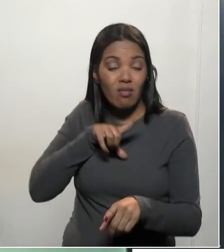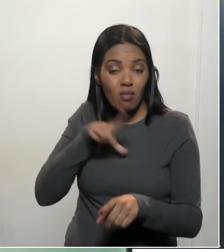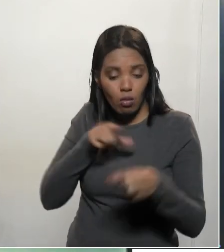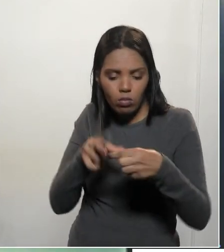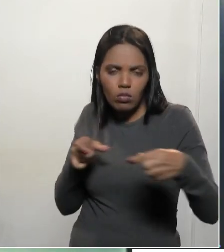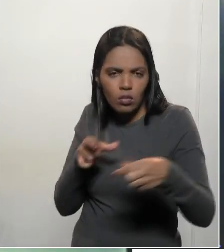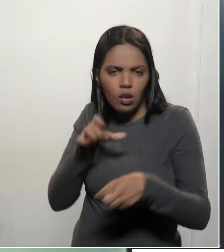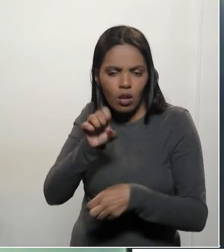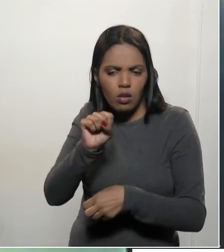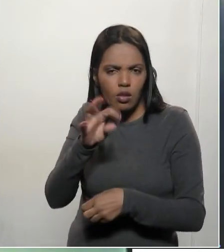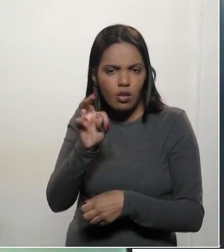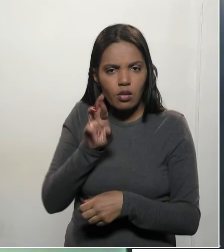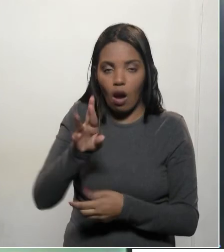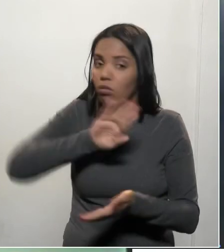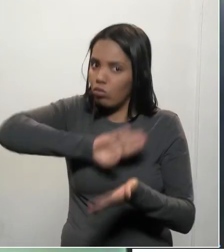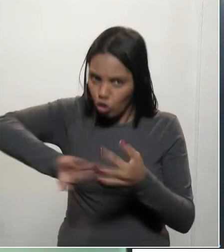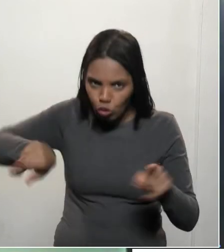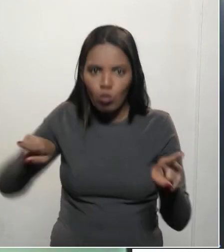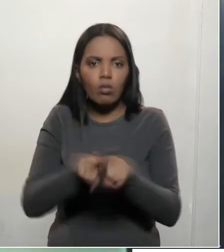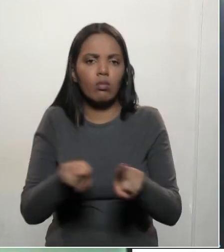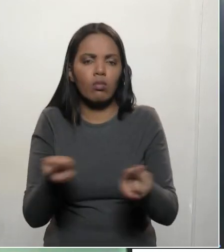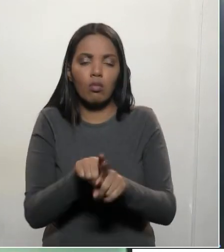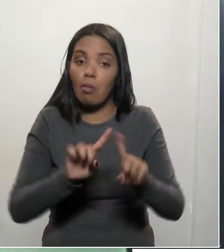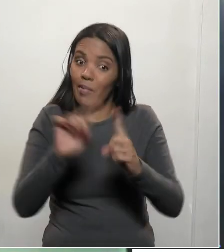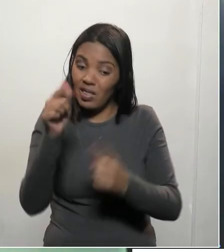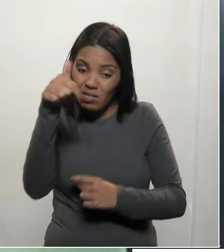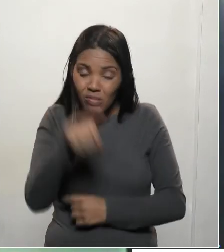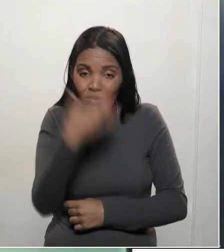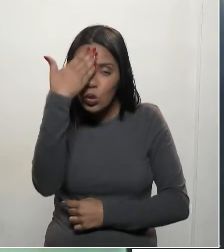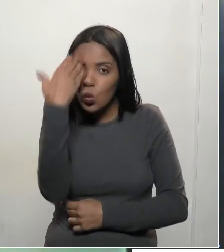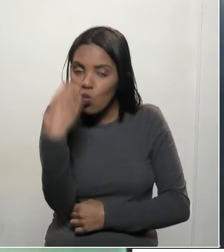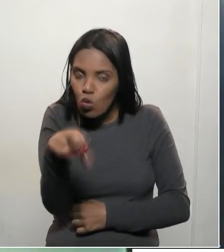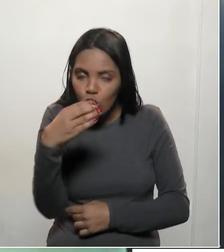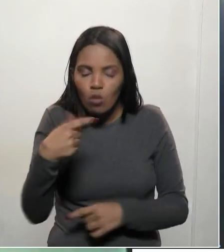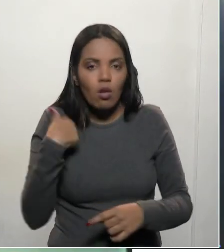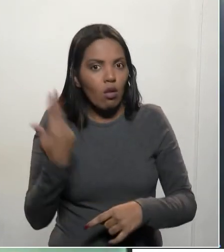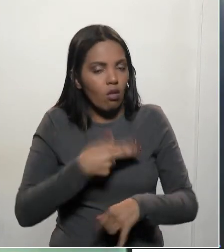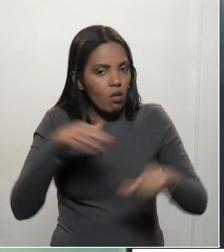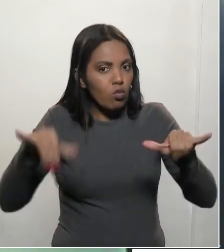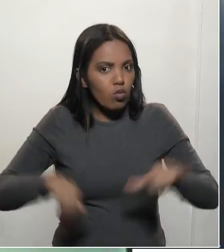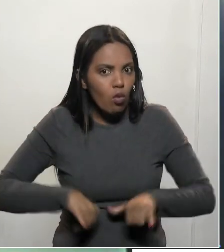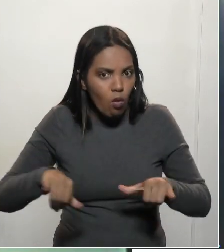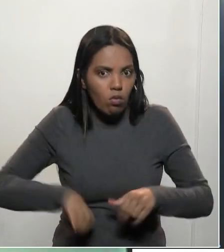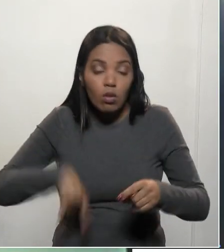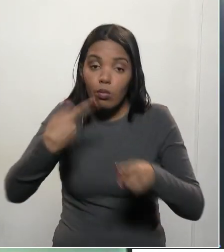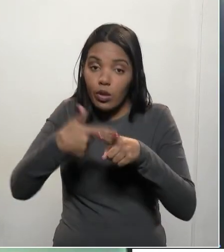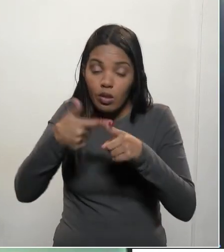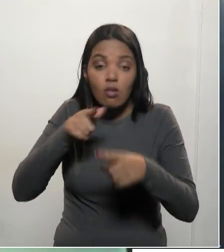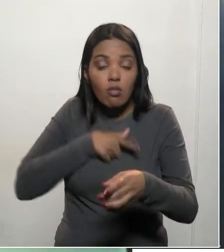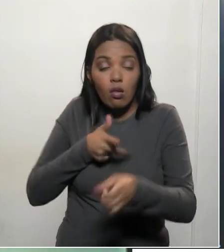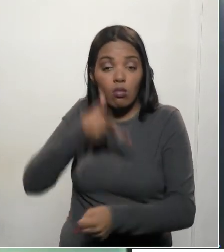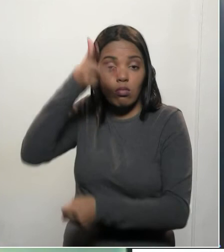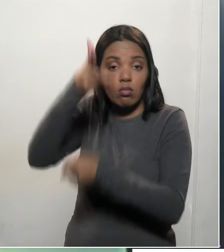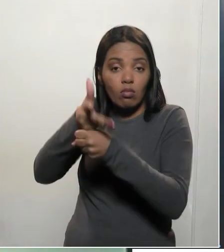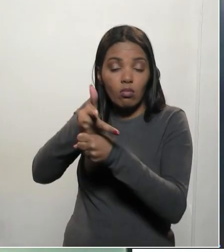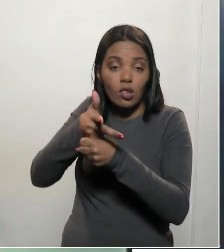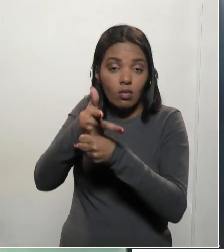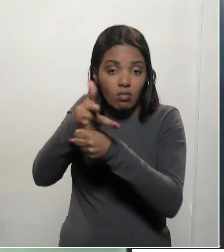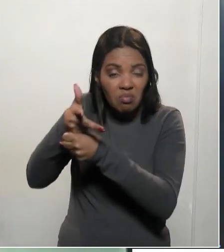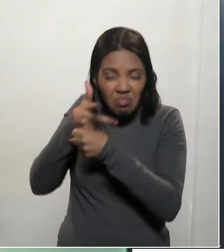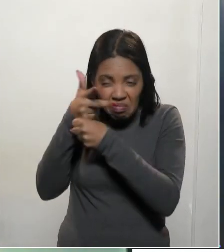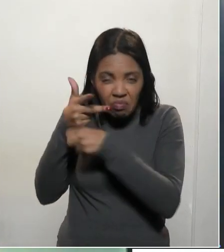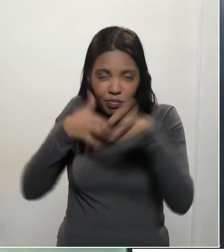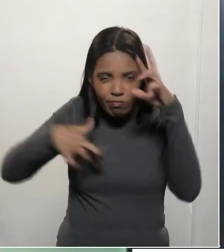Aqui em Curitiba, somos massacrados com os radares e com essa nova modalidade